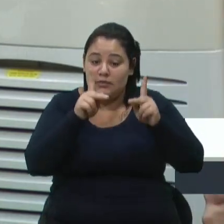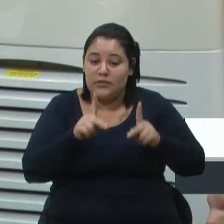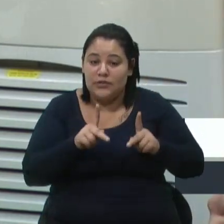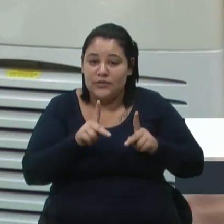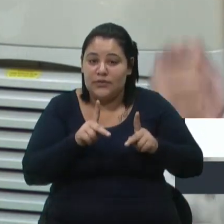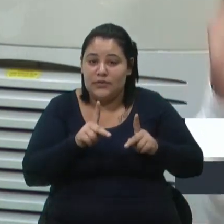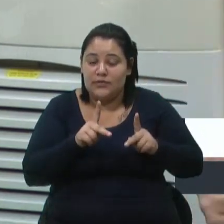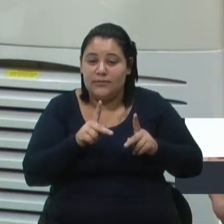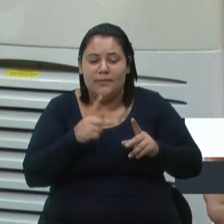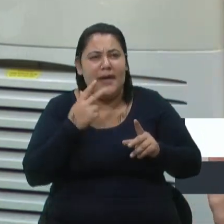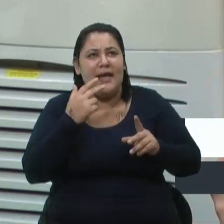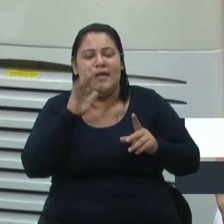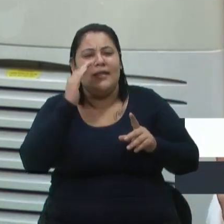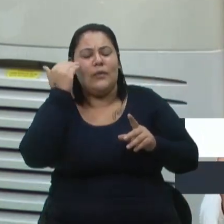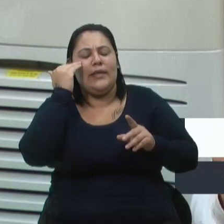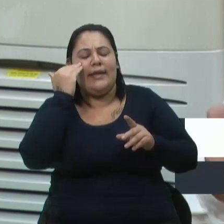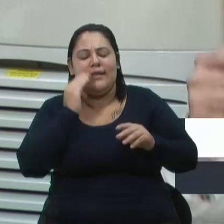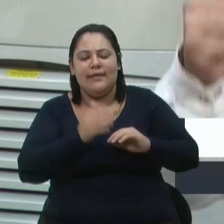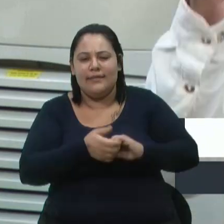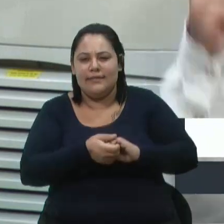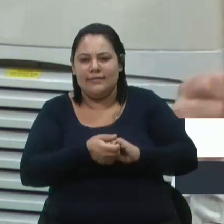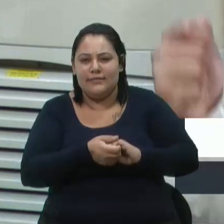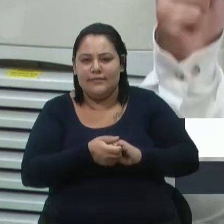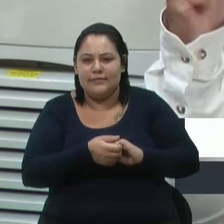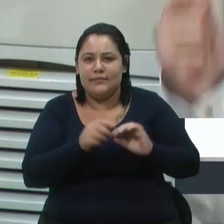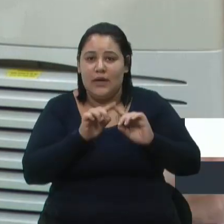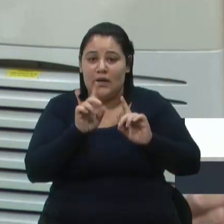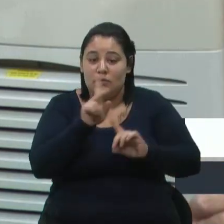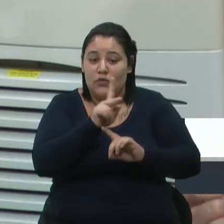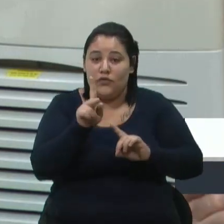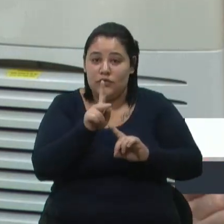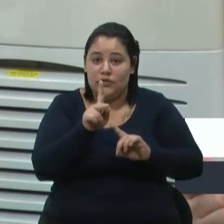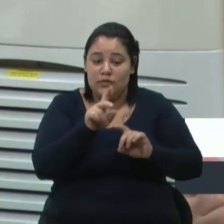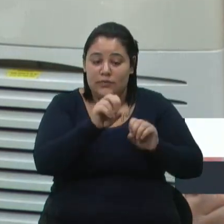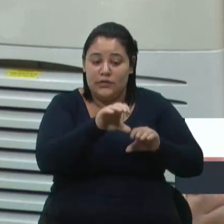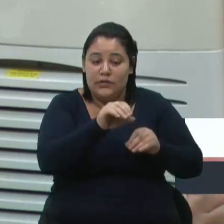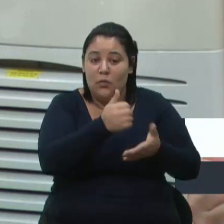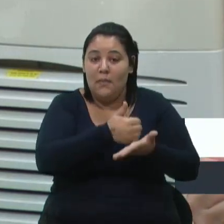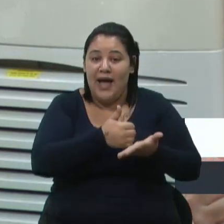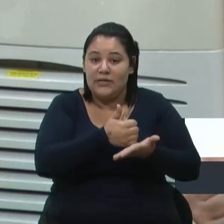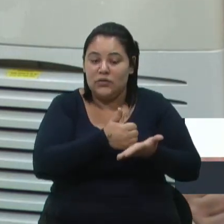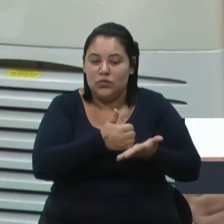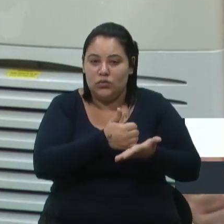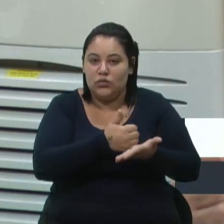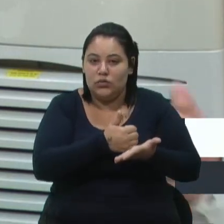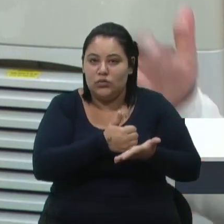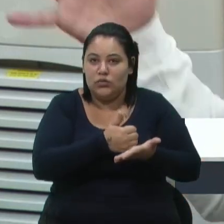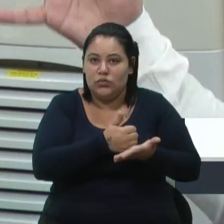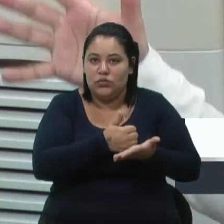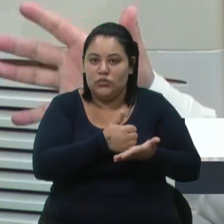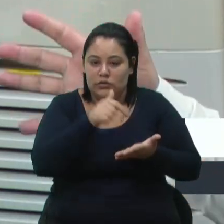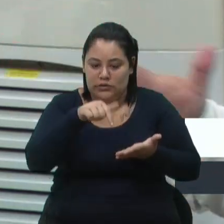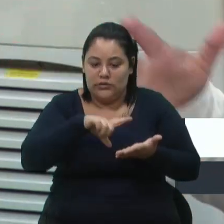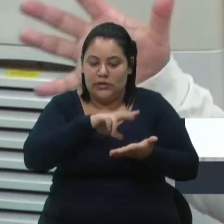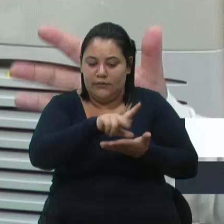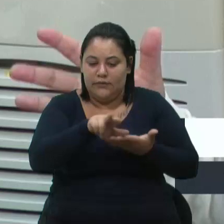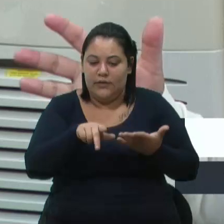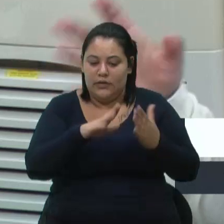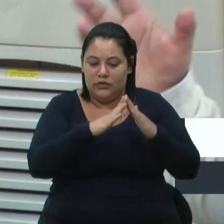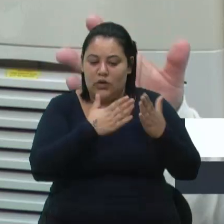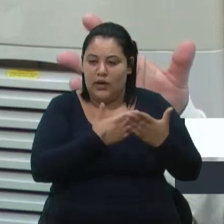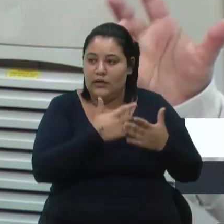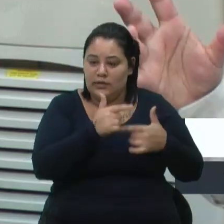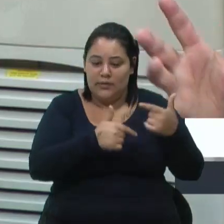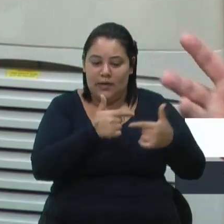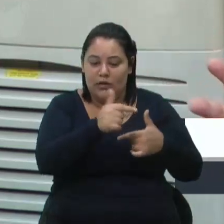entendem. Mas professores para educação básica, e aqui tem vários colegas que atuam em outras